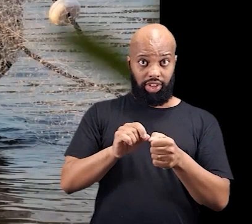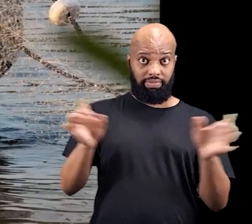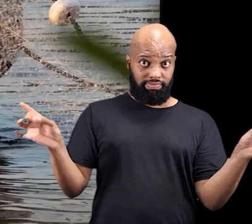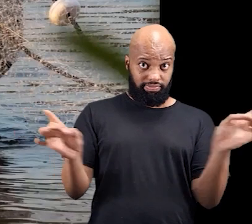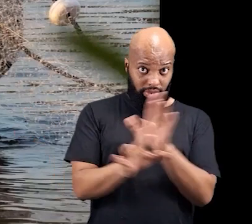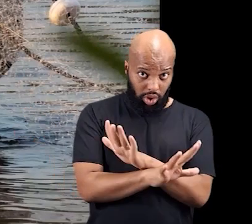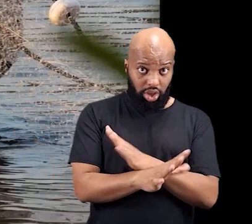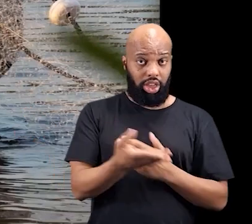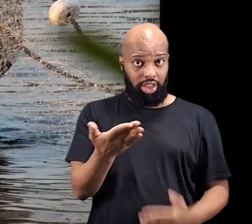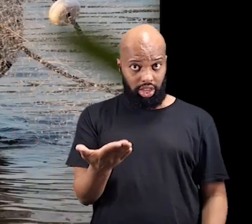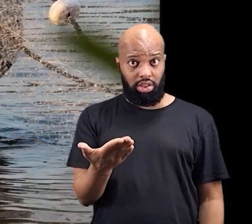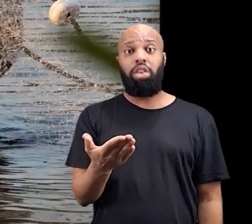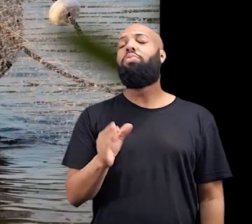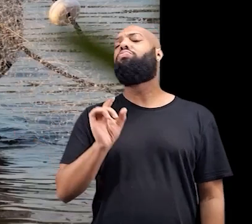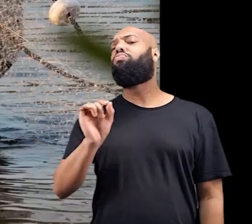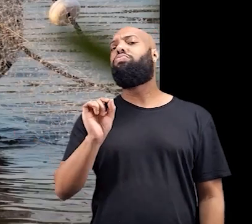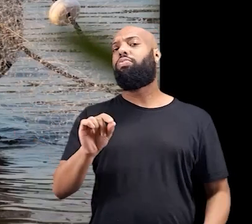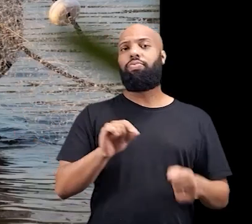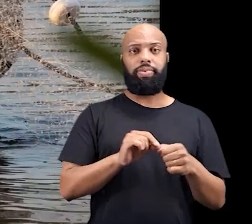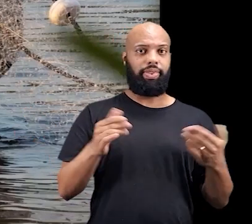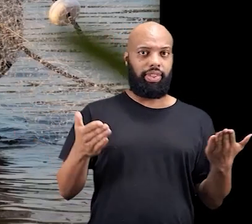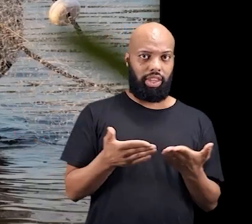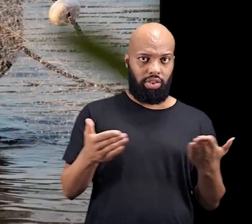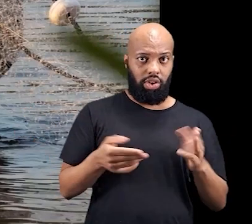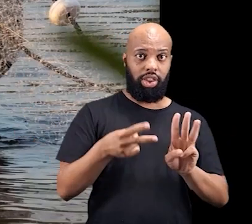Então, acontecido isso, né?